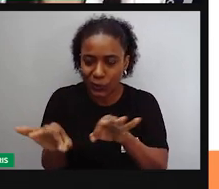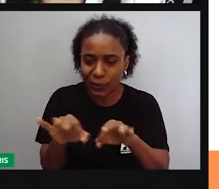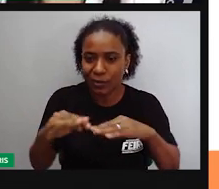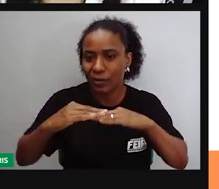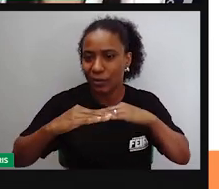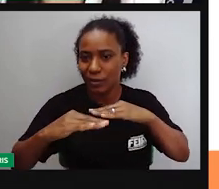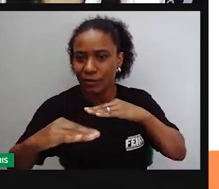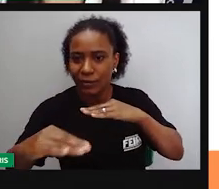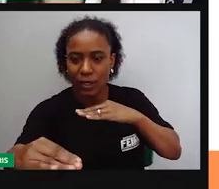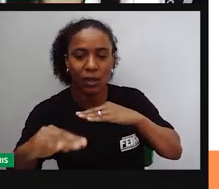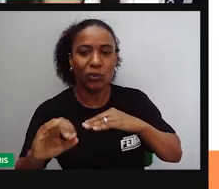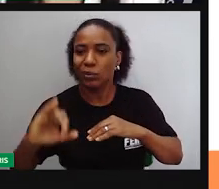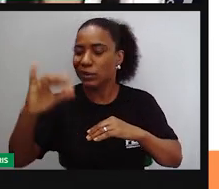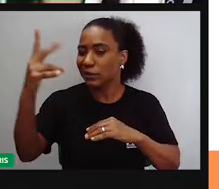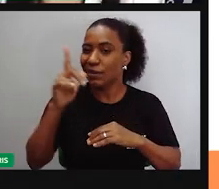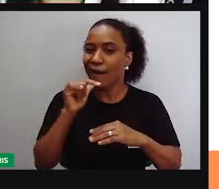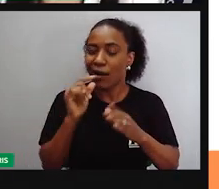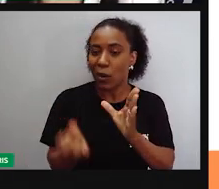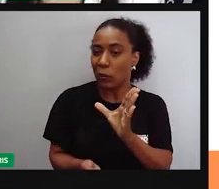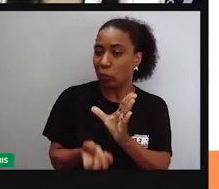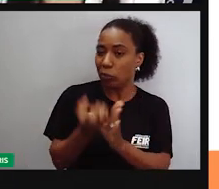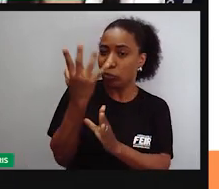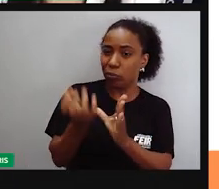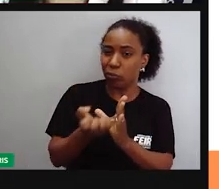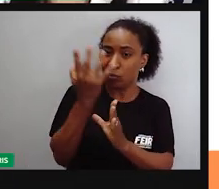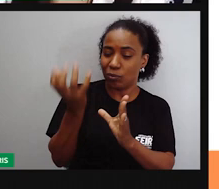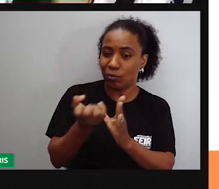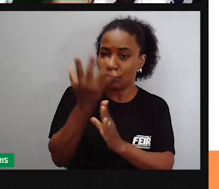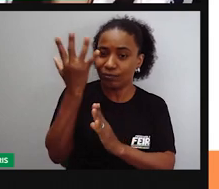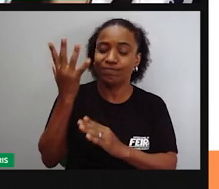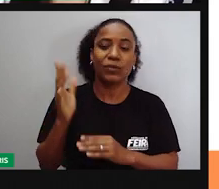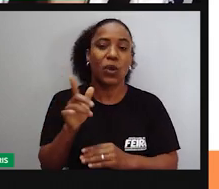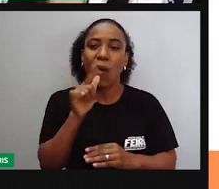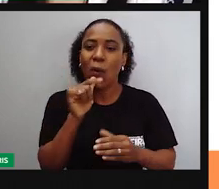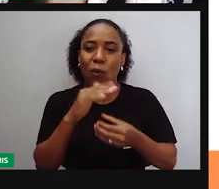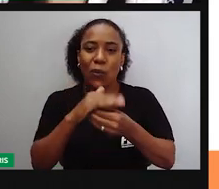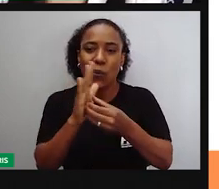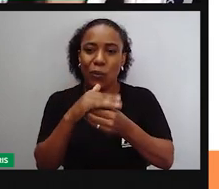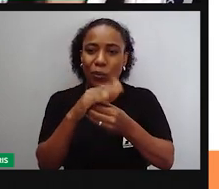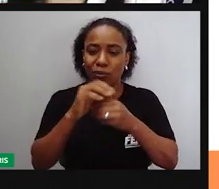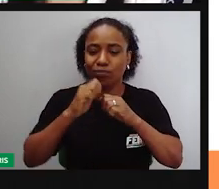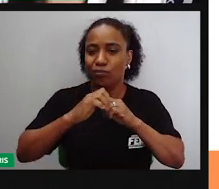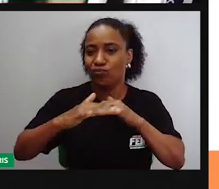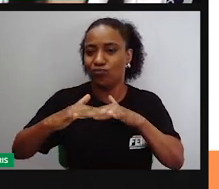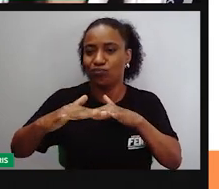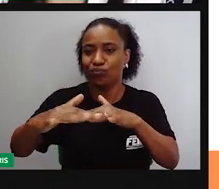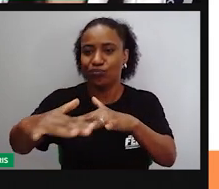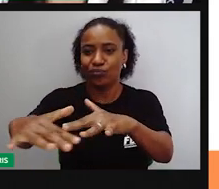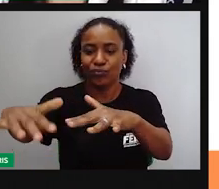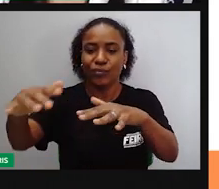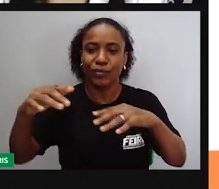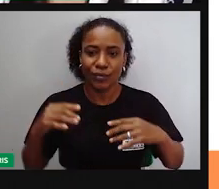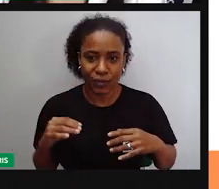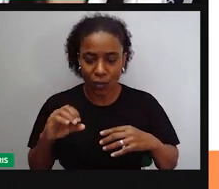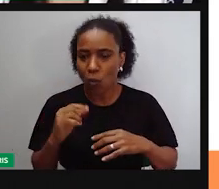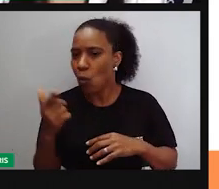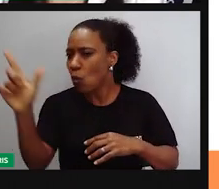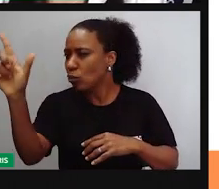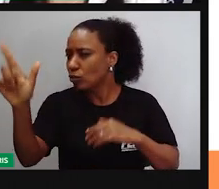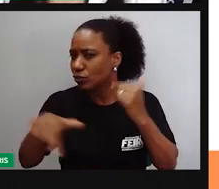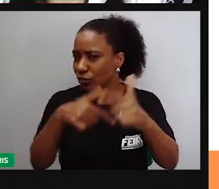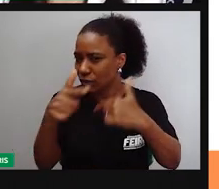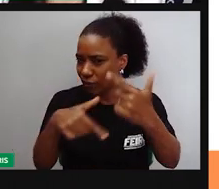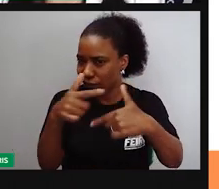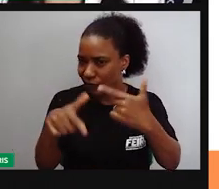encanação, né? Com a água ou com o esgoto. Ou com qualquer outro serviço, né? Que é